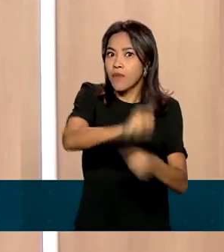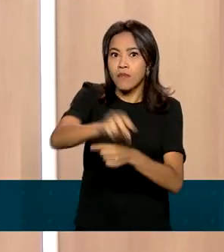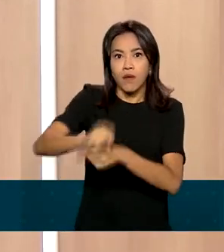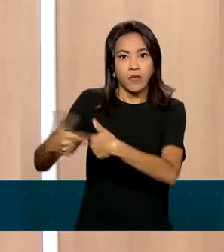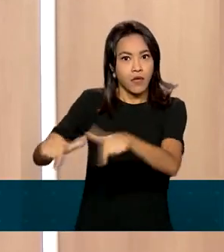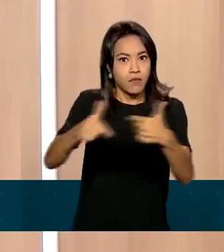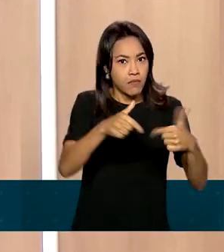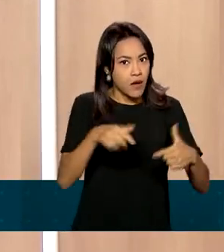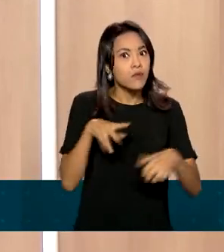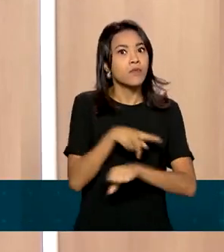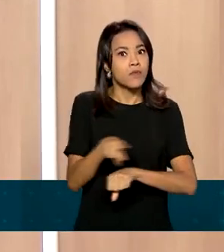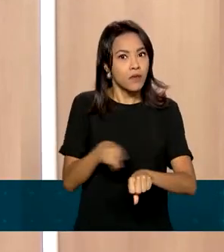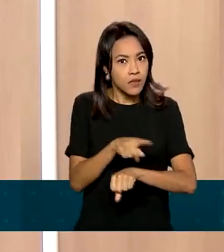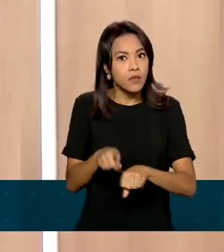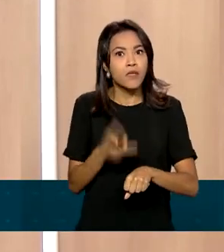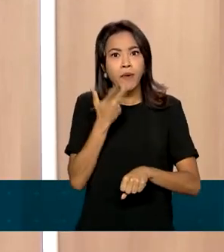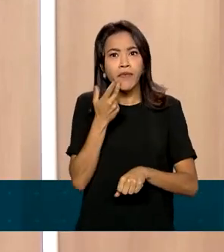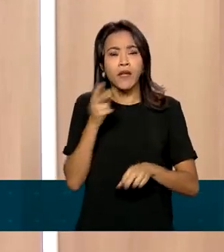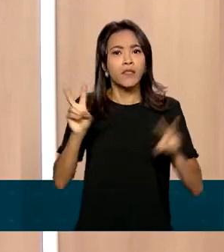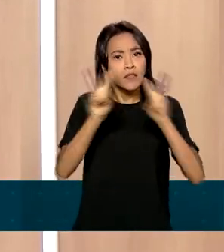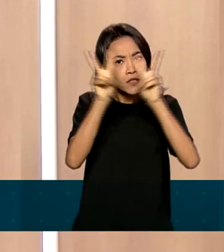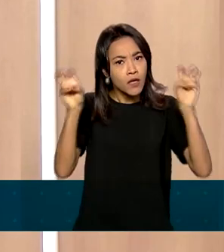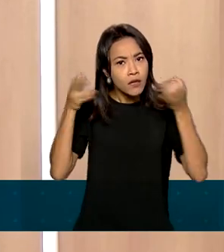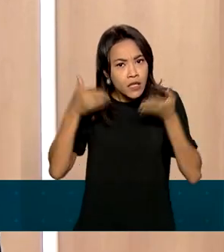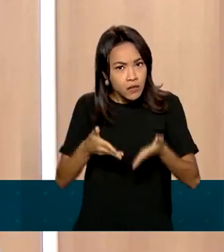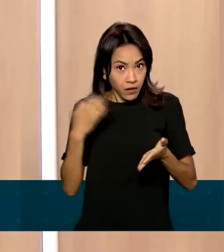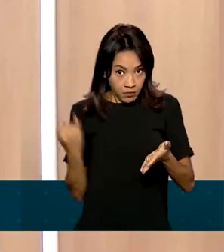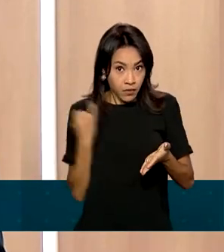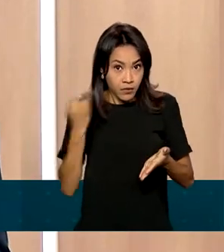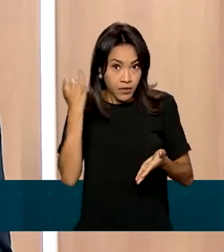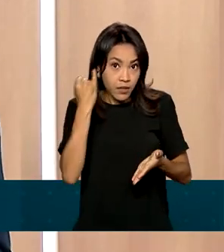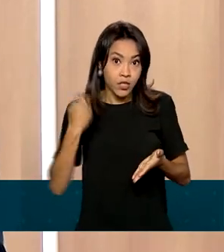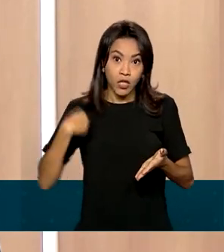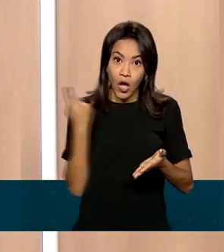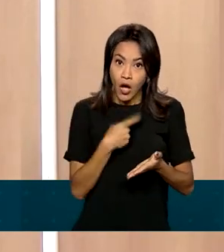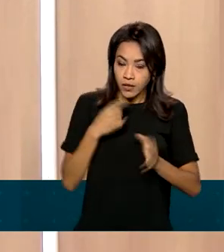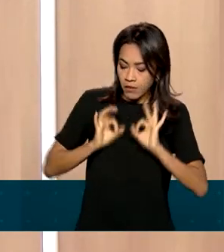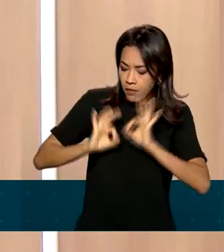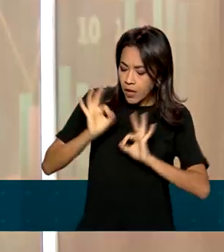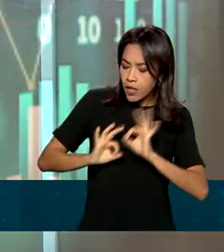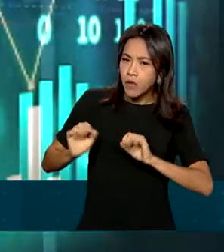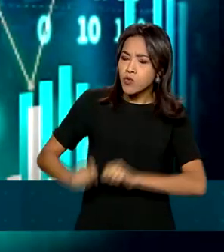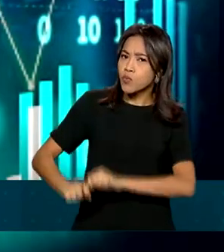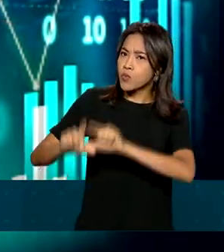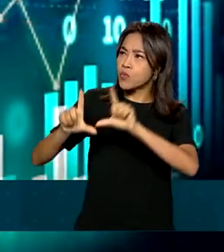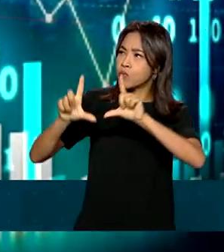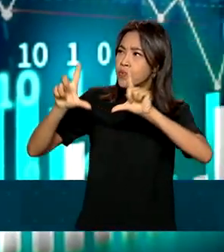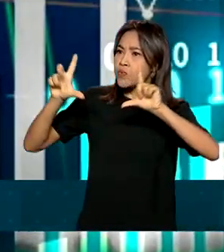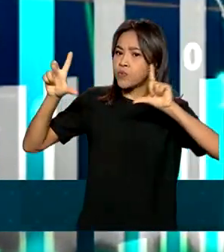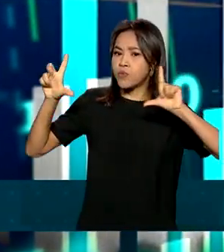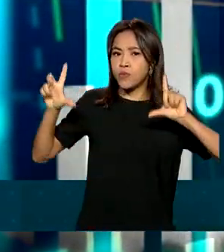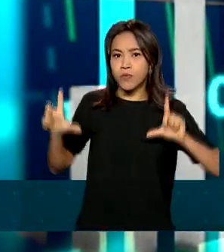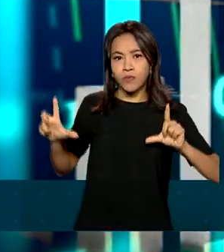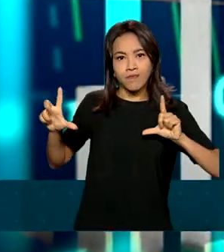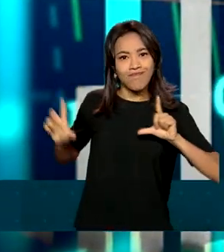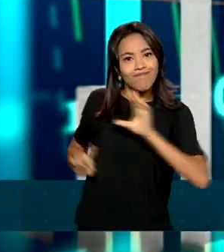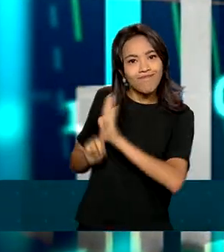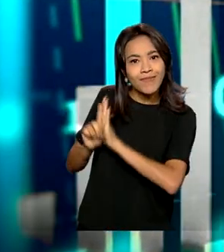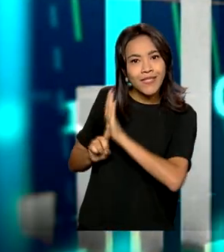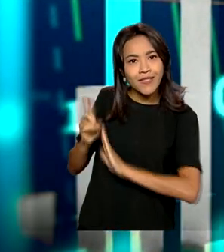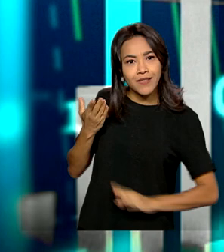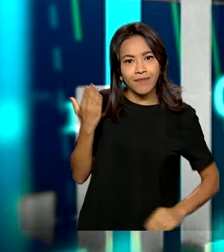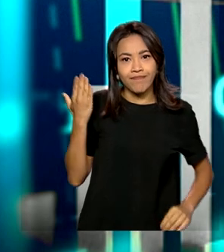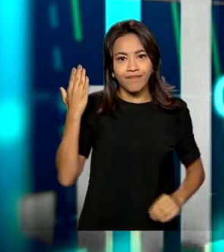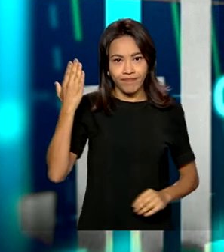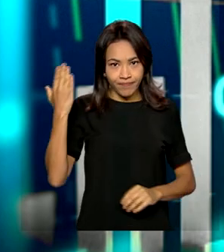emprego em todo o país. E para tratar esse tema tão importante, a nossa equipe de produção preparou uma arte baseada no levantamento da pesquisa mensal